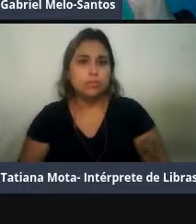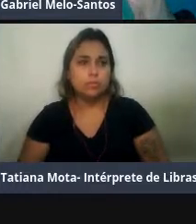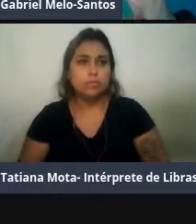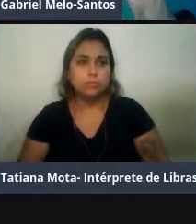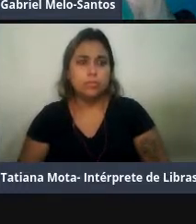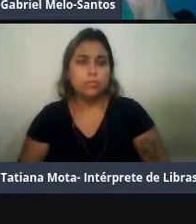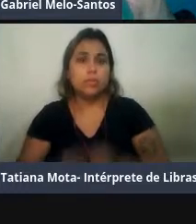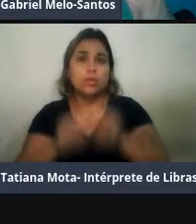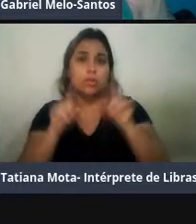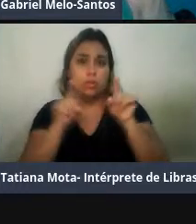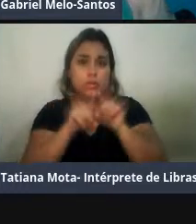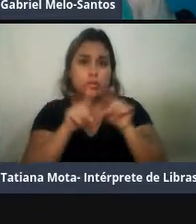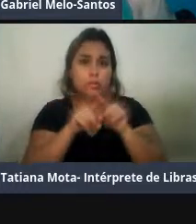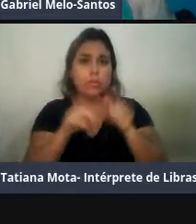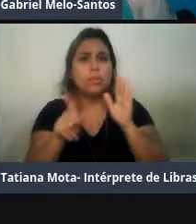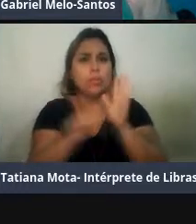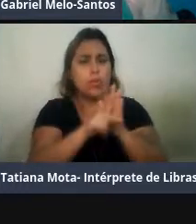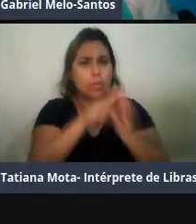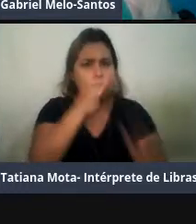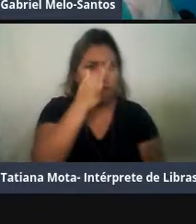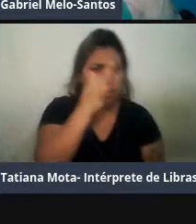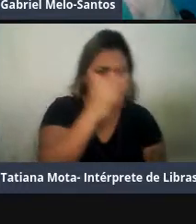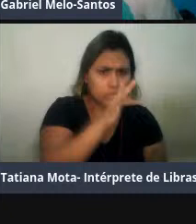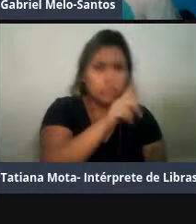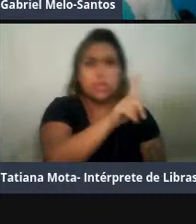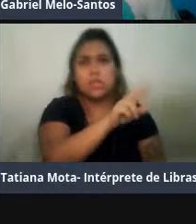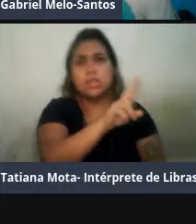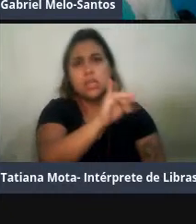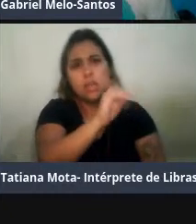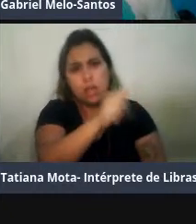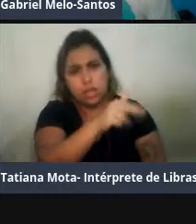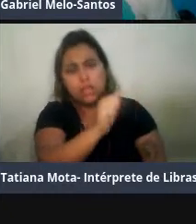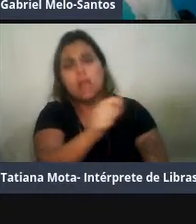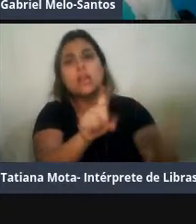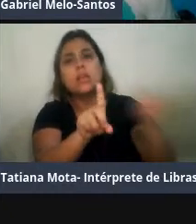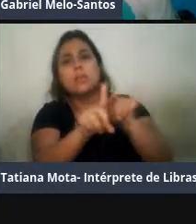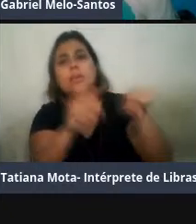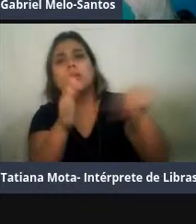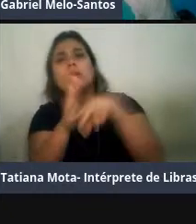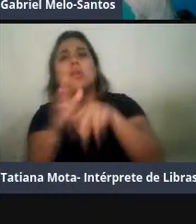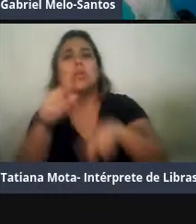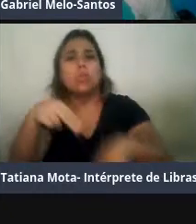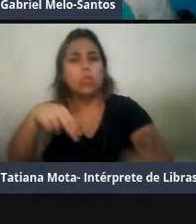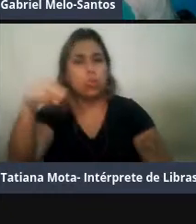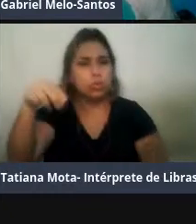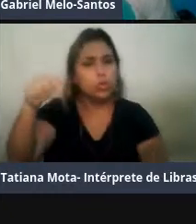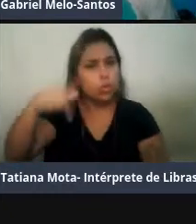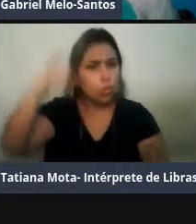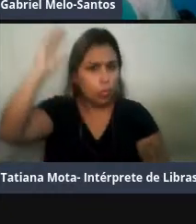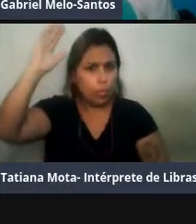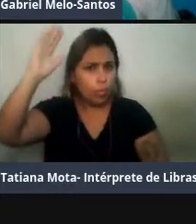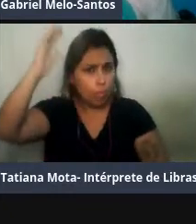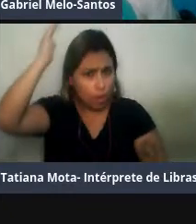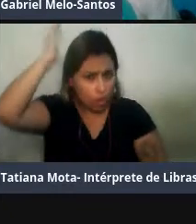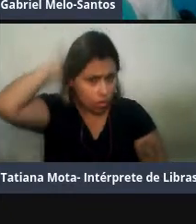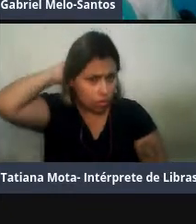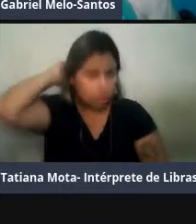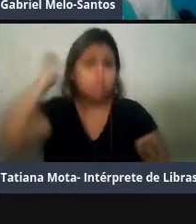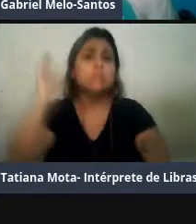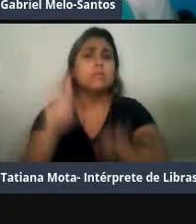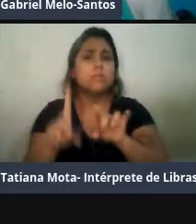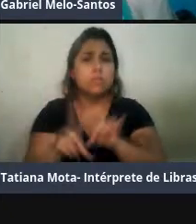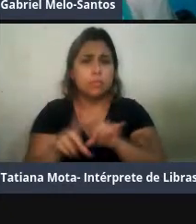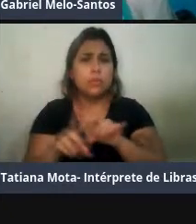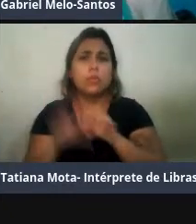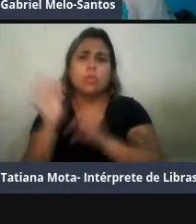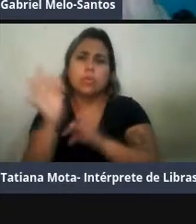Francesa, a costa do Pará, o Grande do Norte, as Baías de Septiba, Ilha Grande, no Rio de Janeiro, o Estuário de Canané e